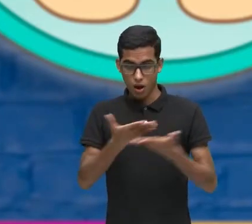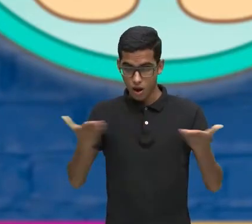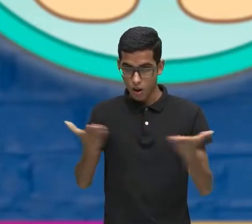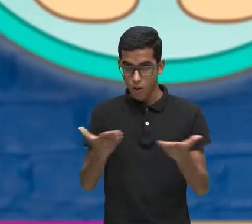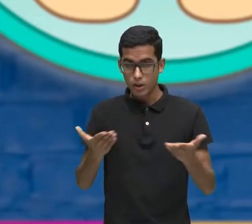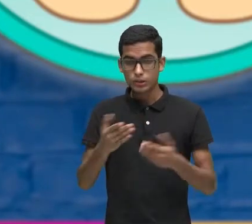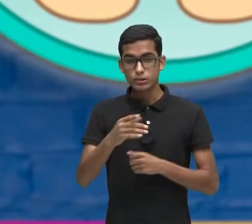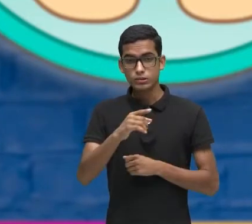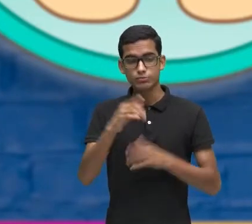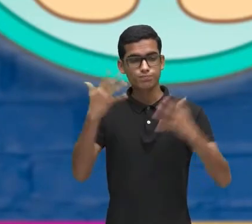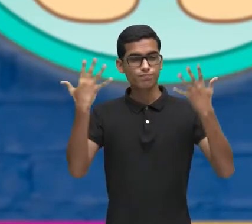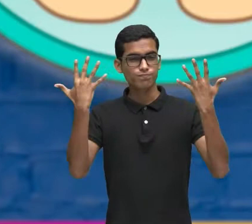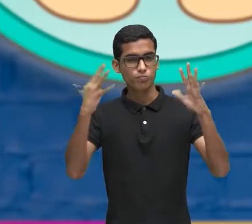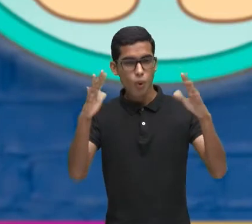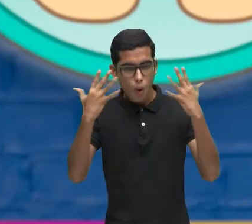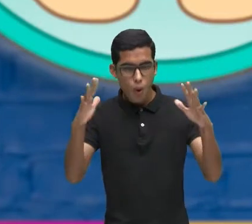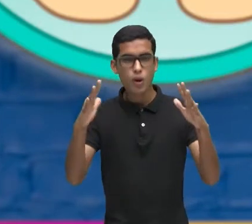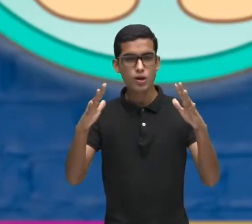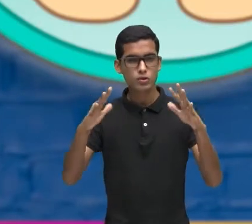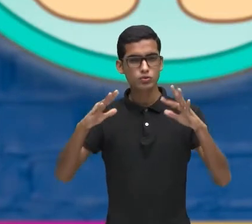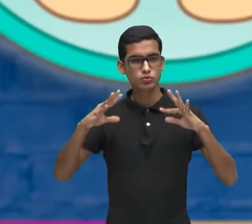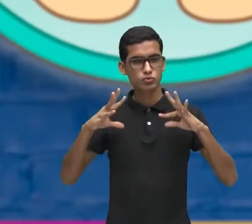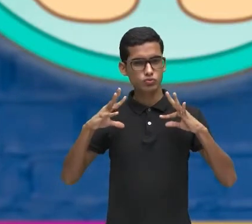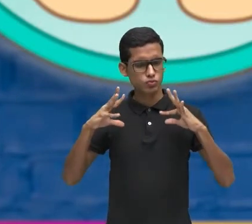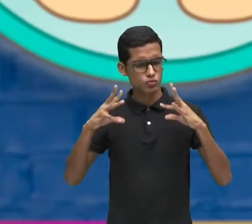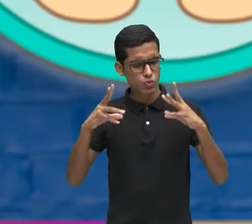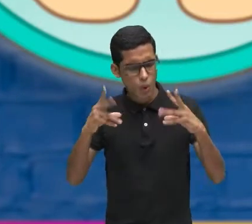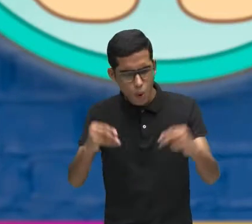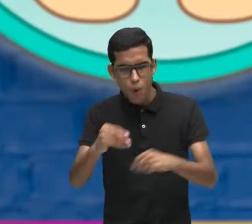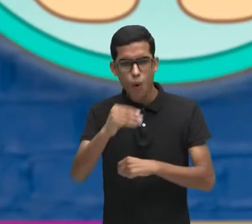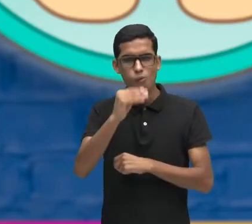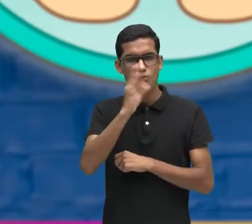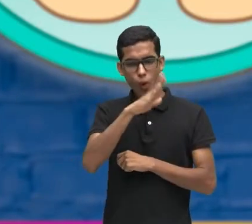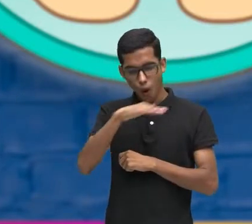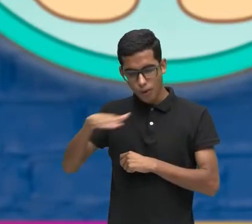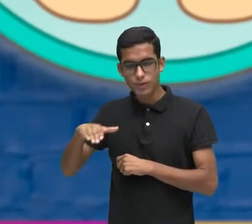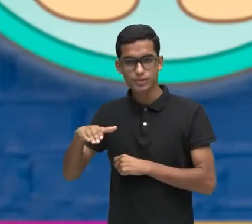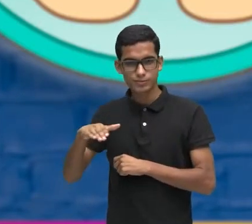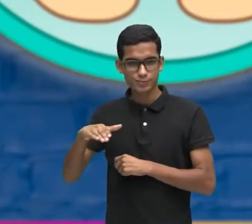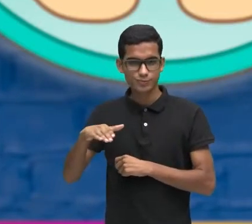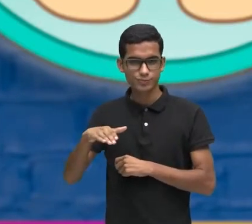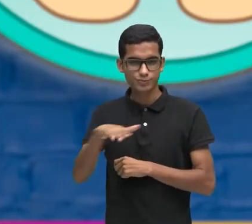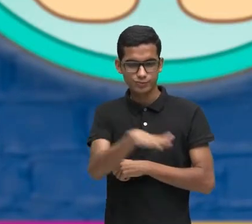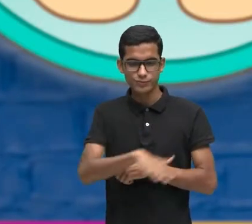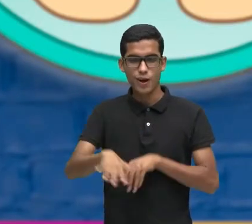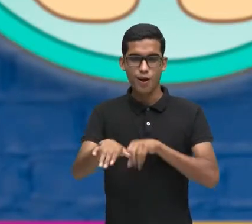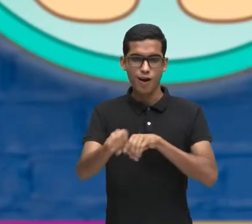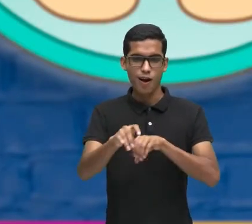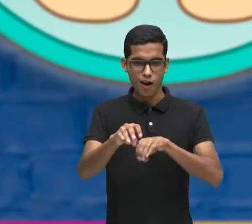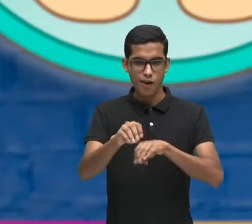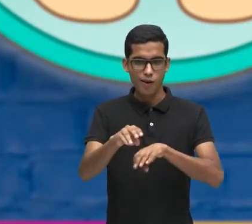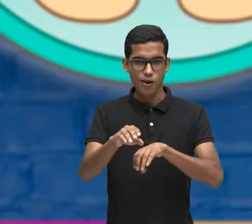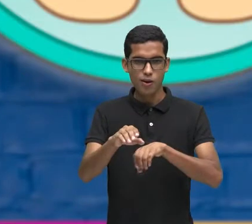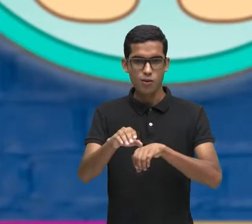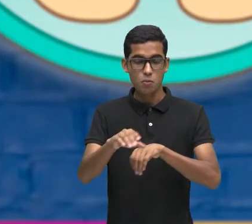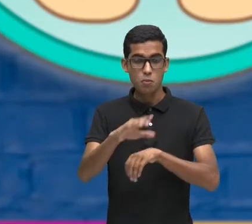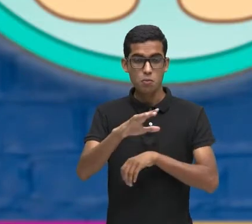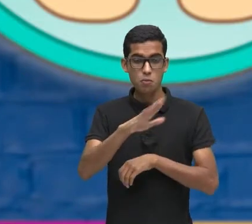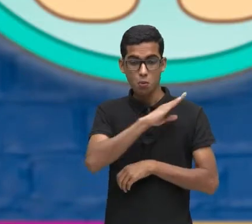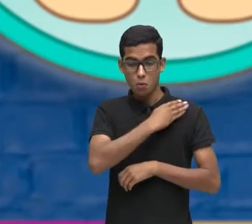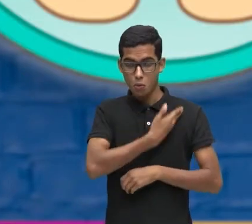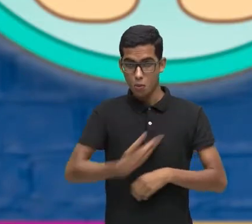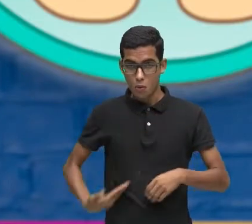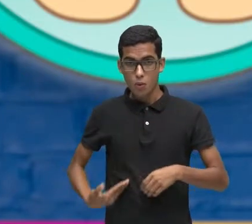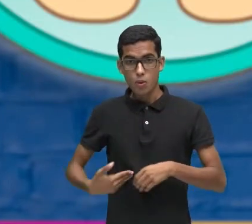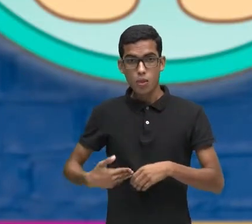De parabenizar Todas as nossas crianças da rede, né? Que agora na próxima terça-feira Dia 12 de